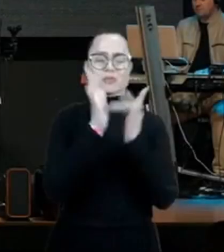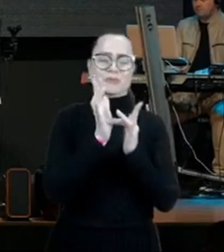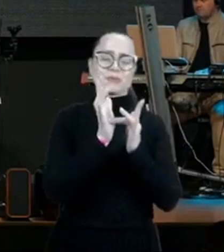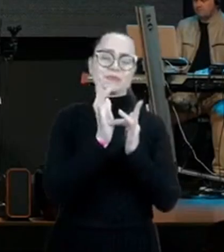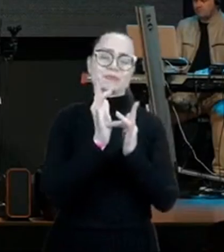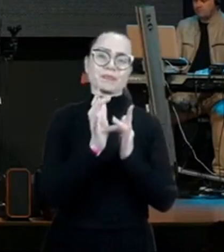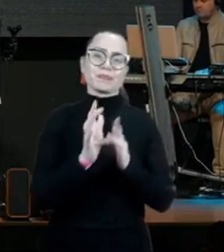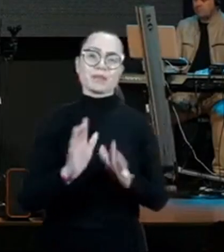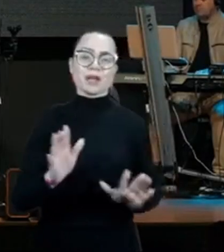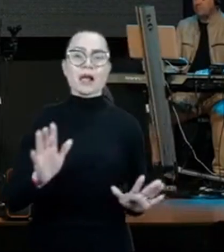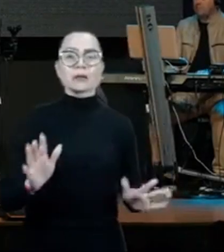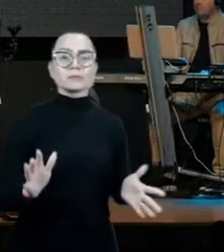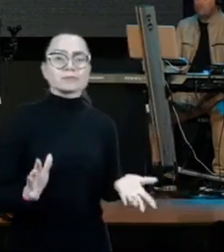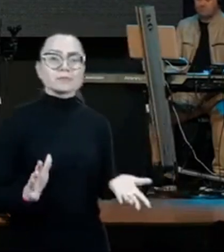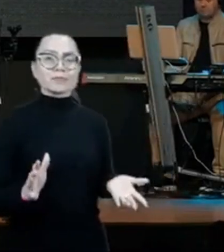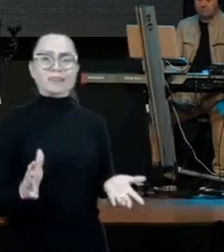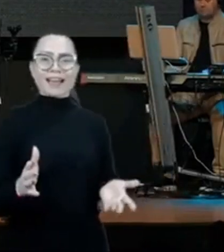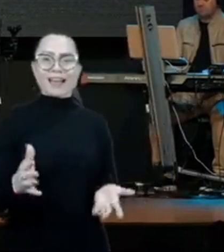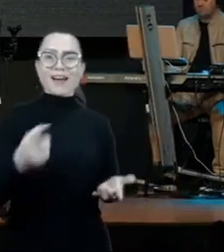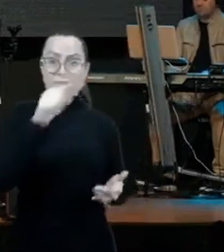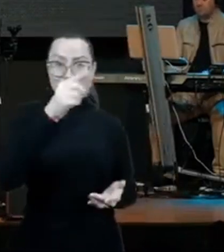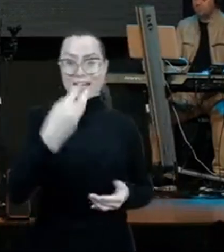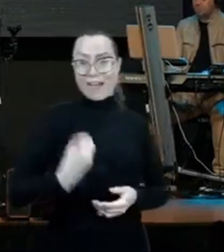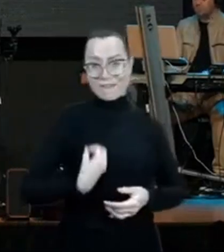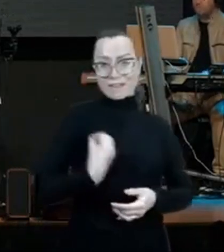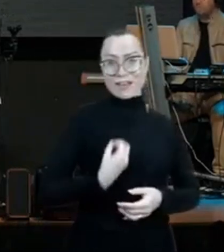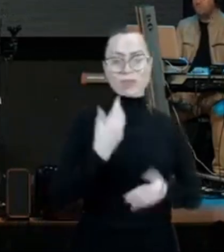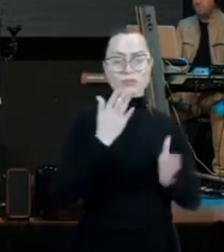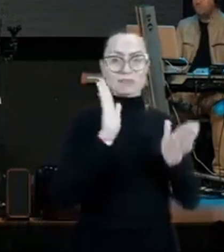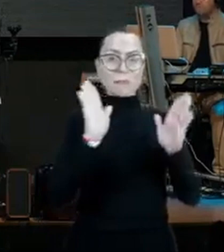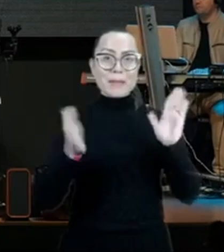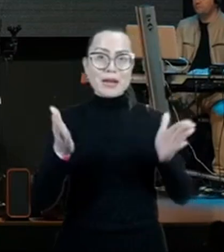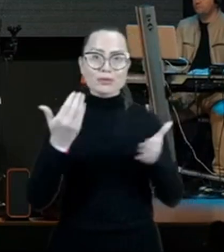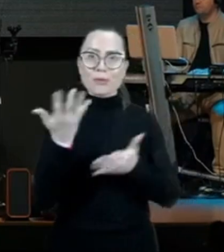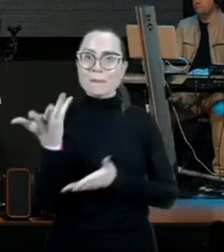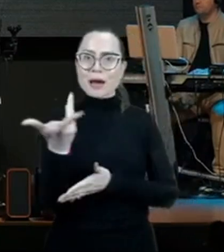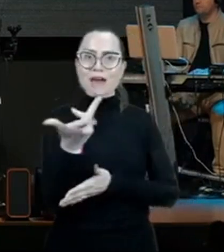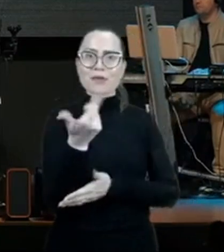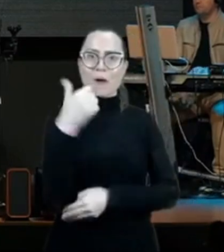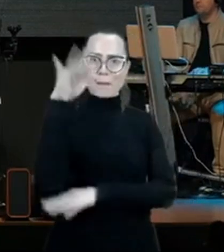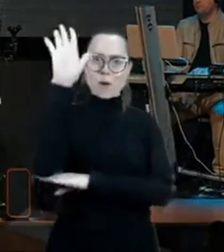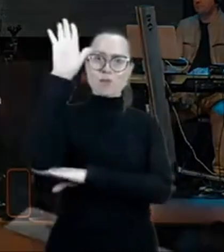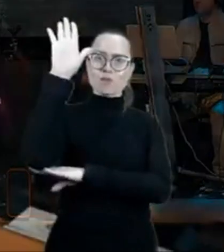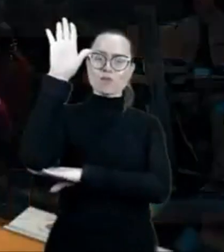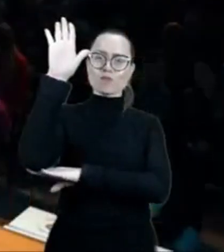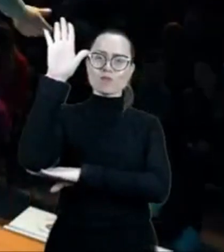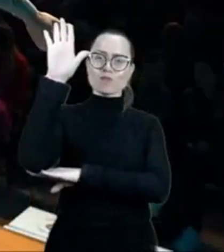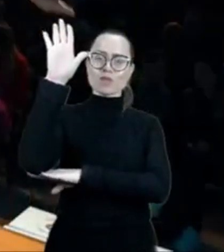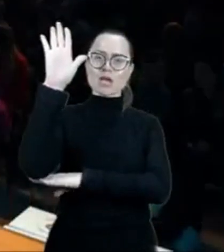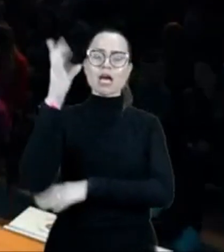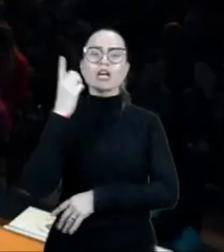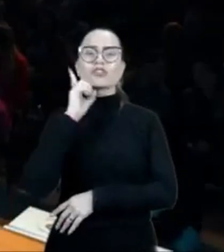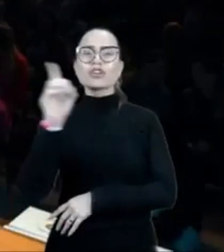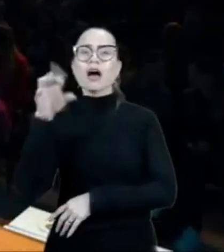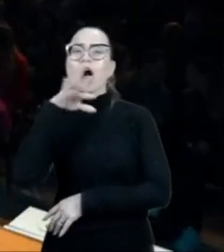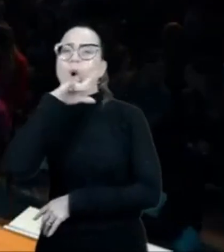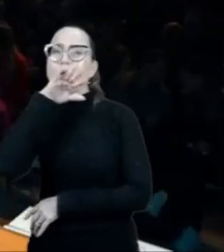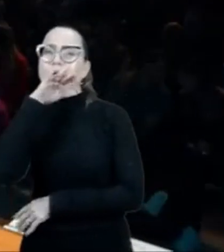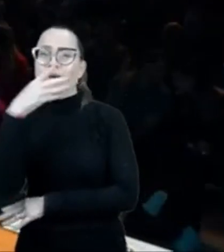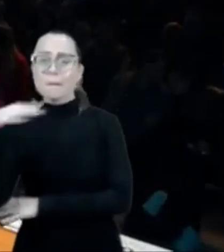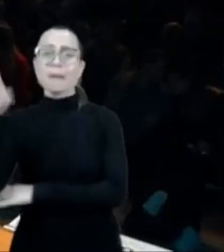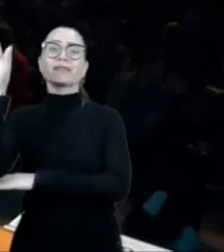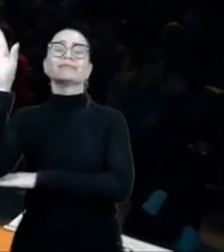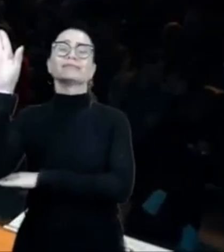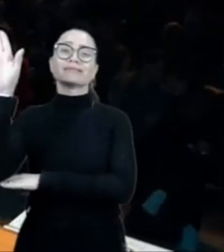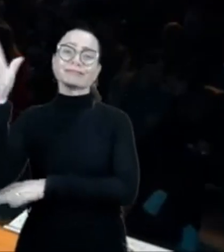Você que está vivendo dias maravilhosos, levanta a mão, você que está vivendo dias bons, o que é que não levantou é anjo? Porque não está vivendo nem dia ruim nem dia bom, está no